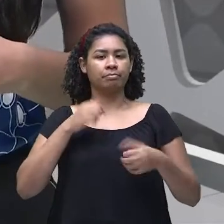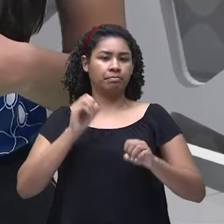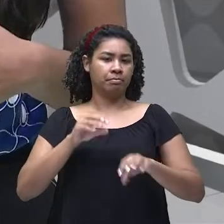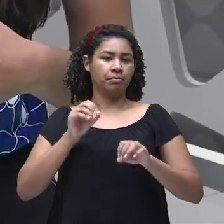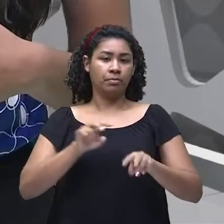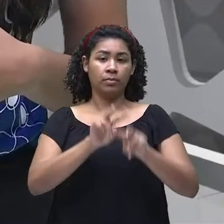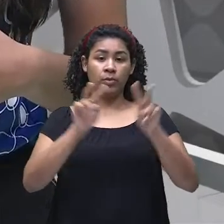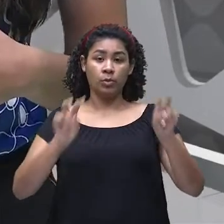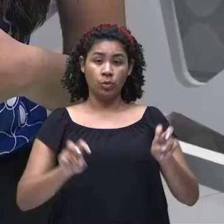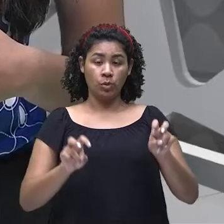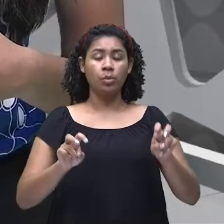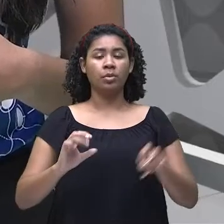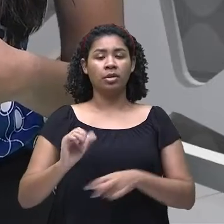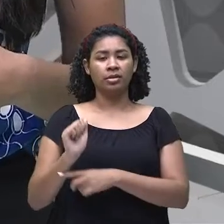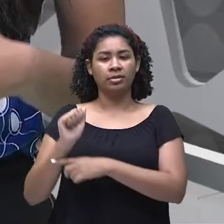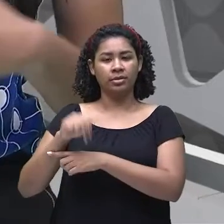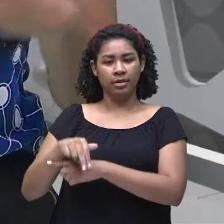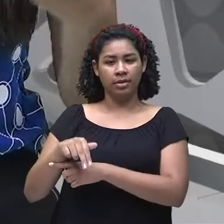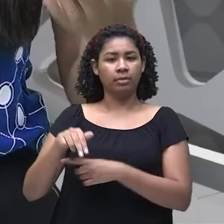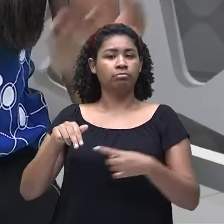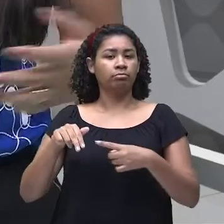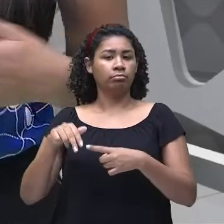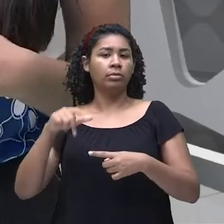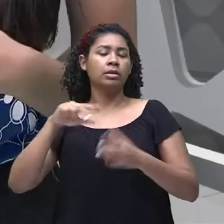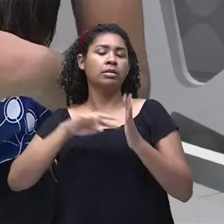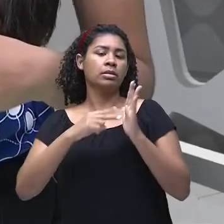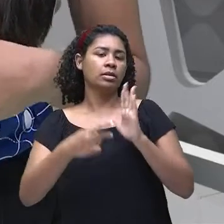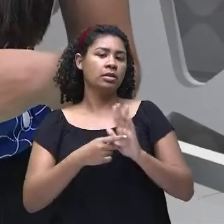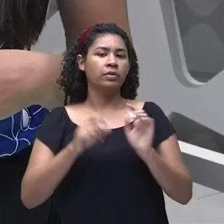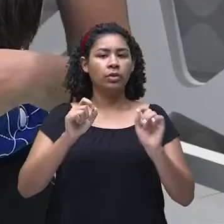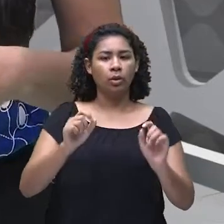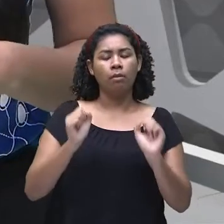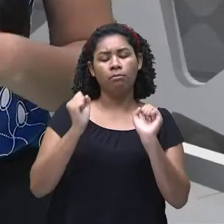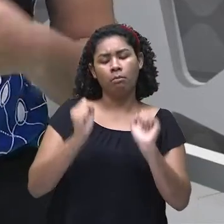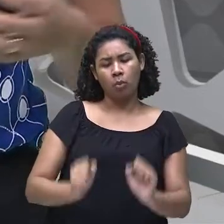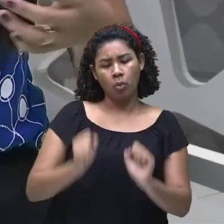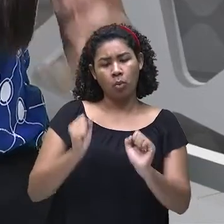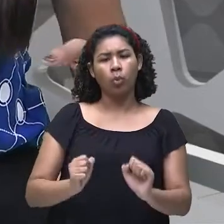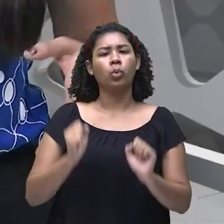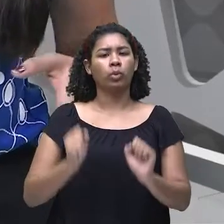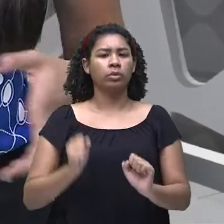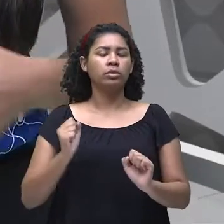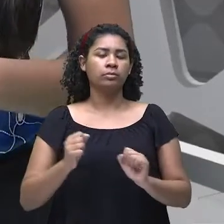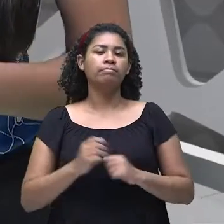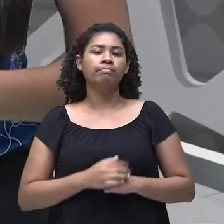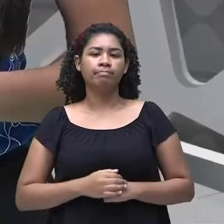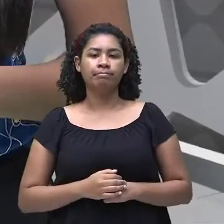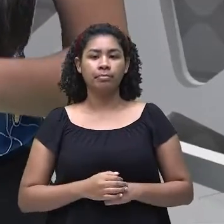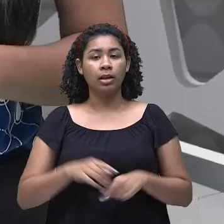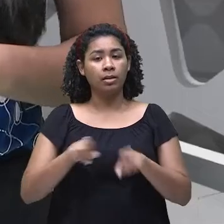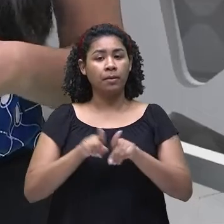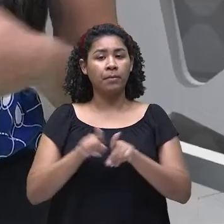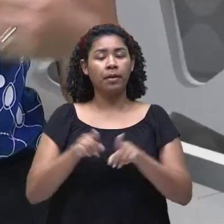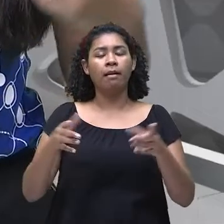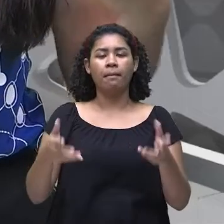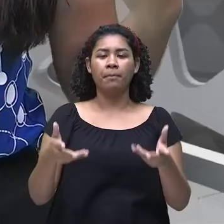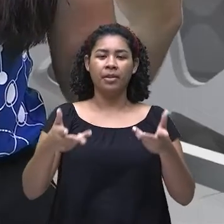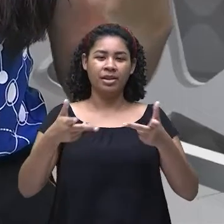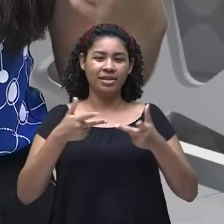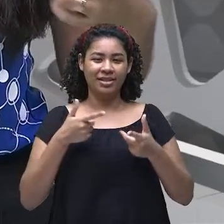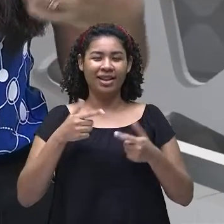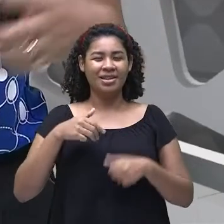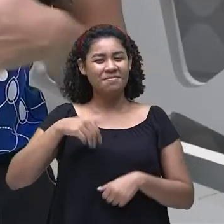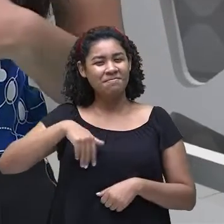que passa a ideia também aí de permissão, de possibilidade e de habilidade, que foi o que a gente